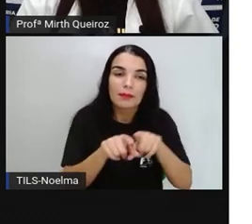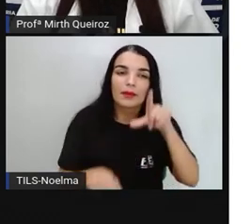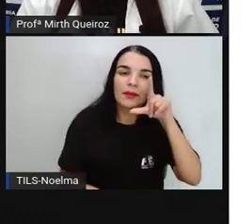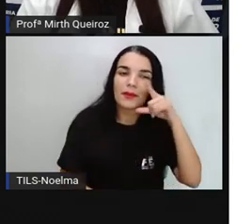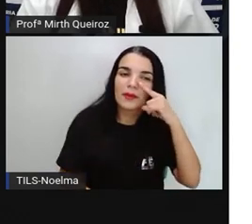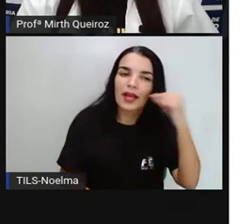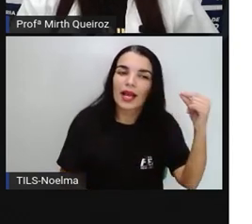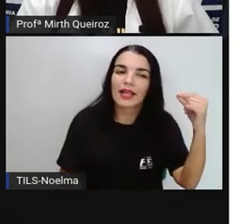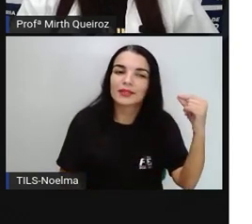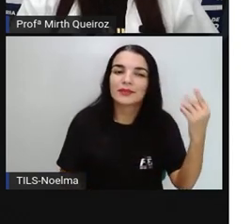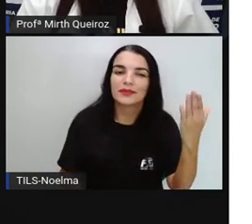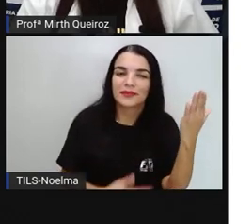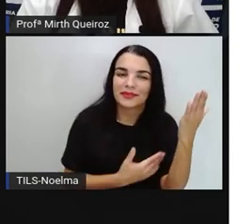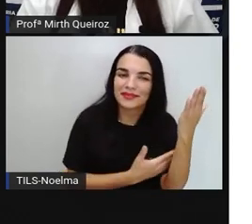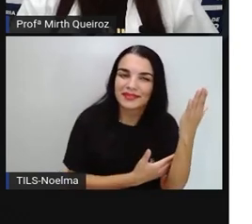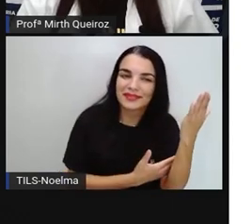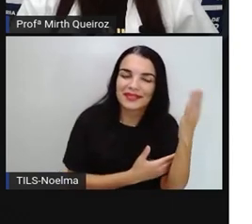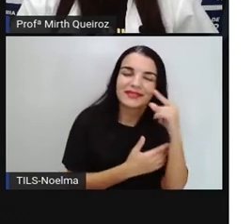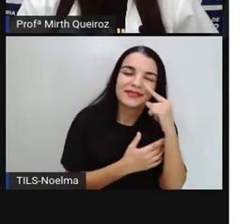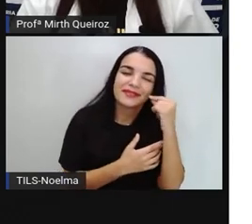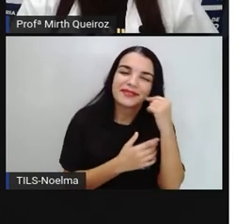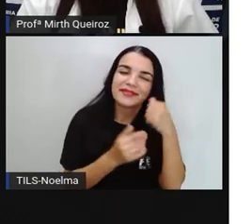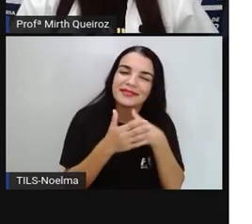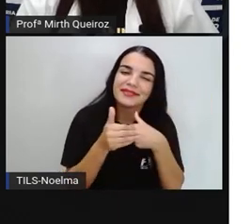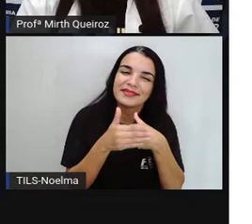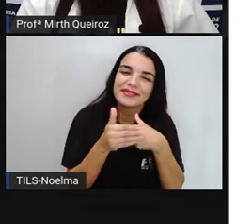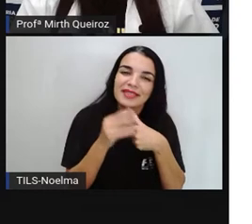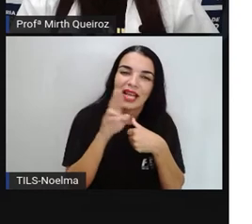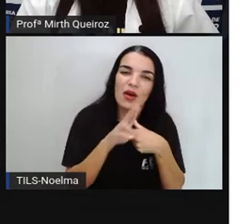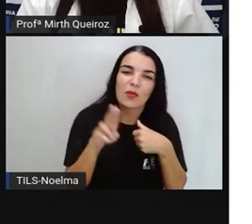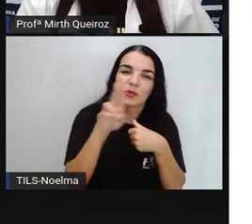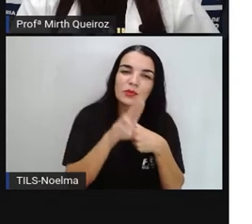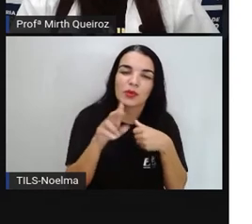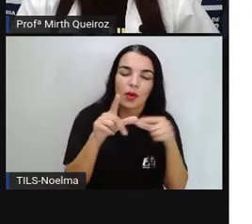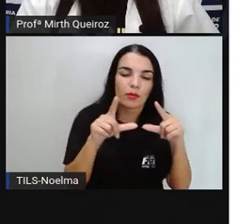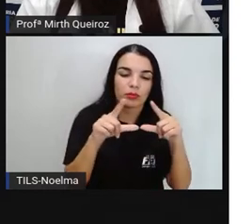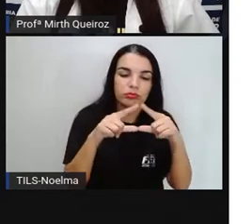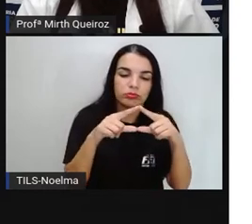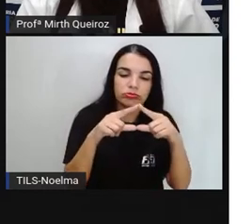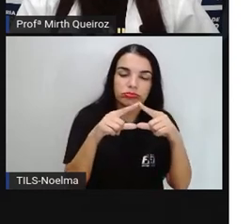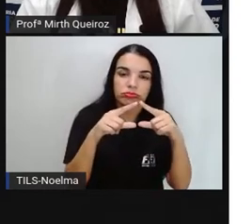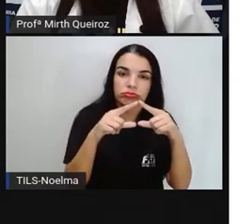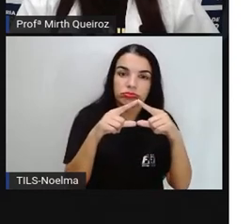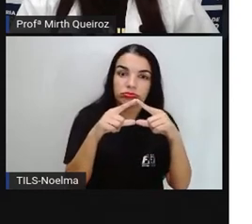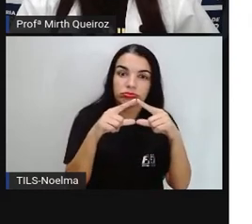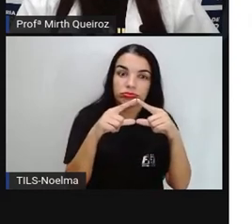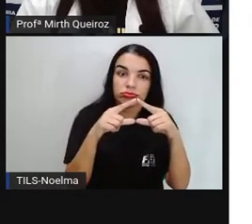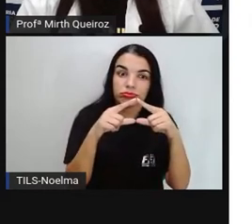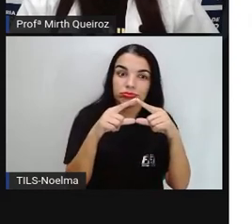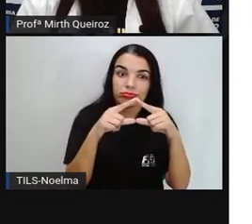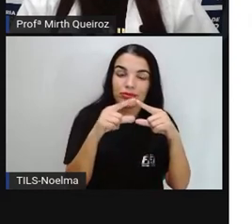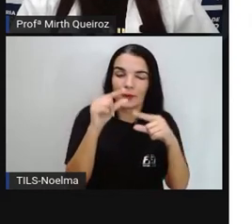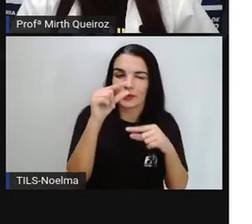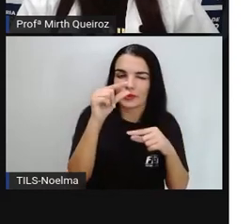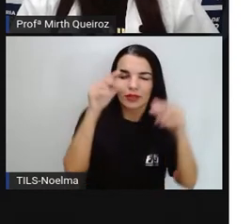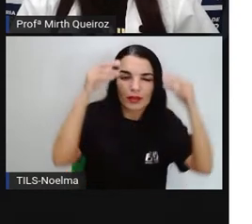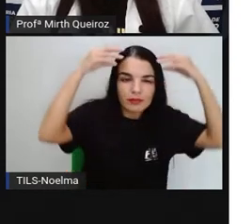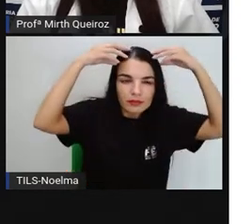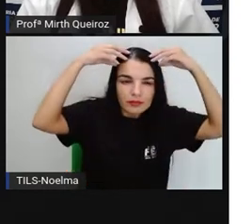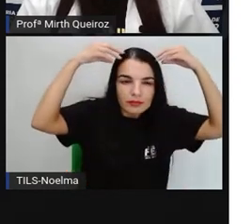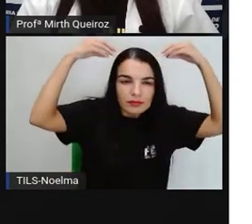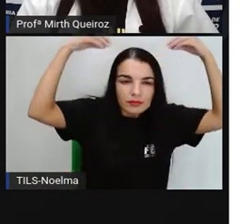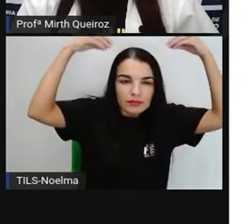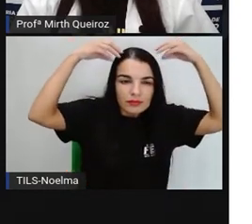também, que a gente está utilizando todas as peças. Observe aí, nós usamos as peças menores, né? Os